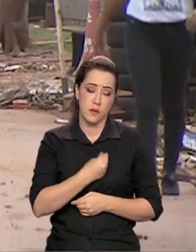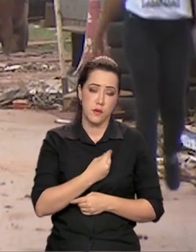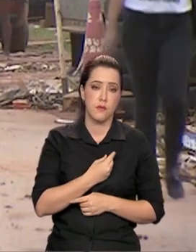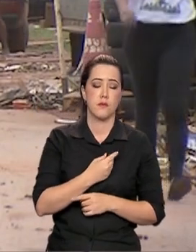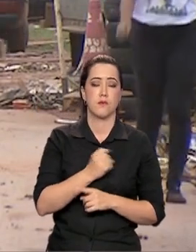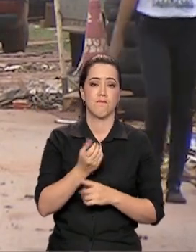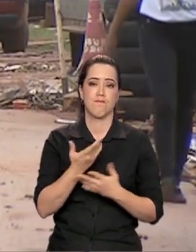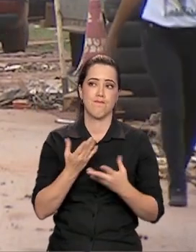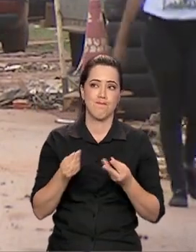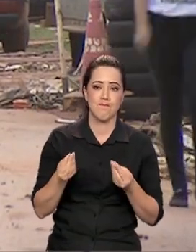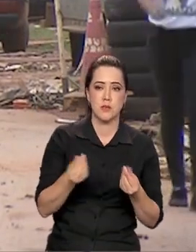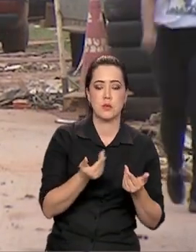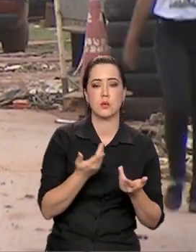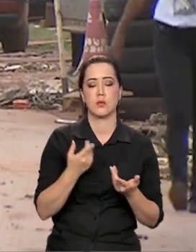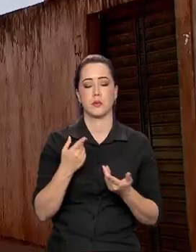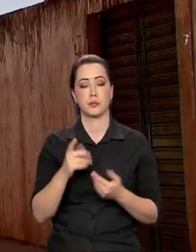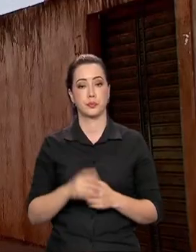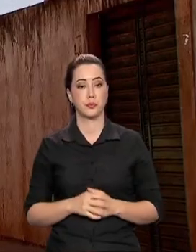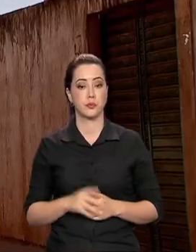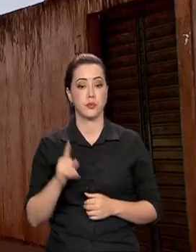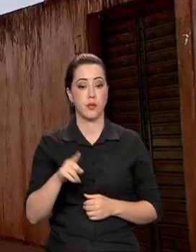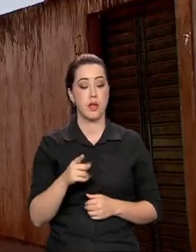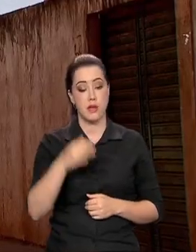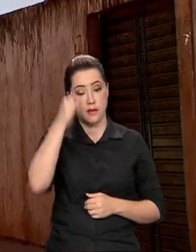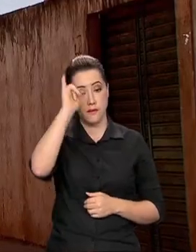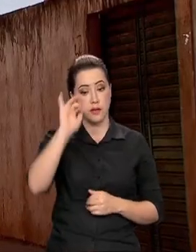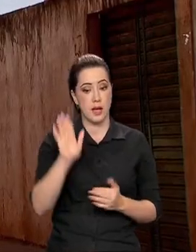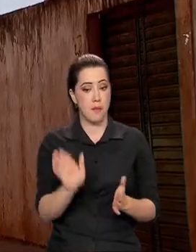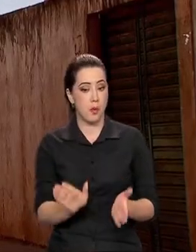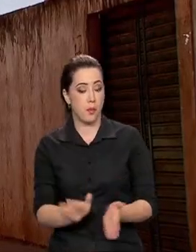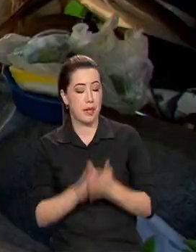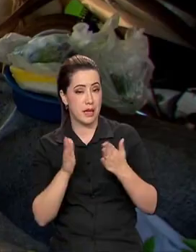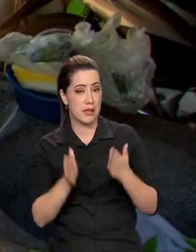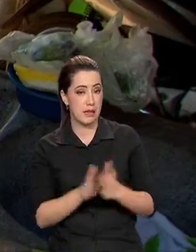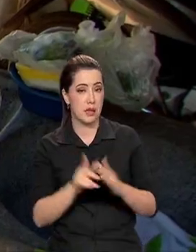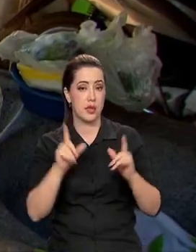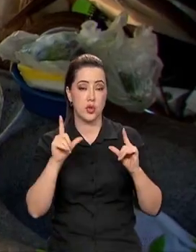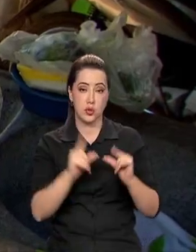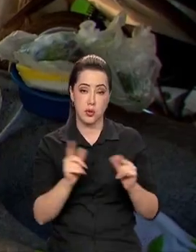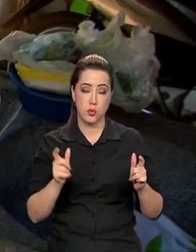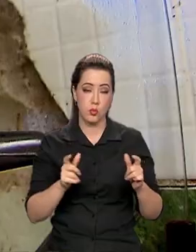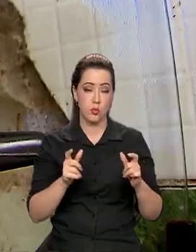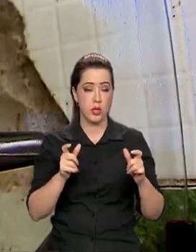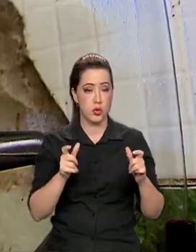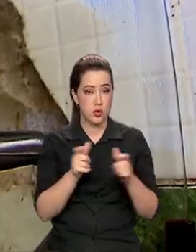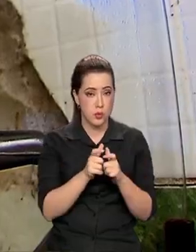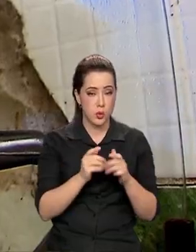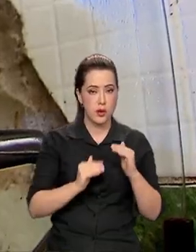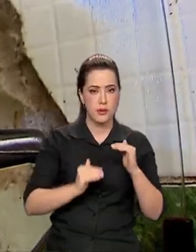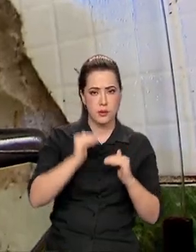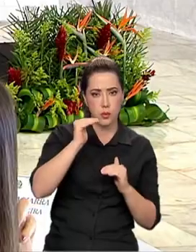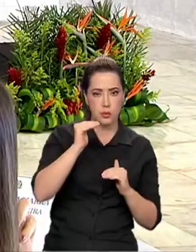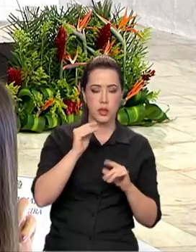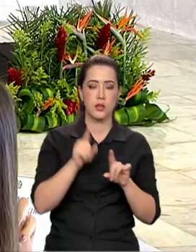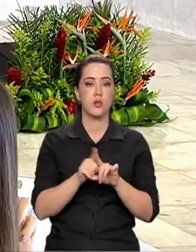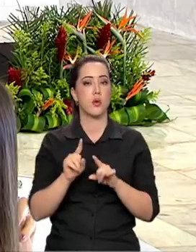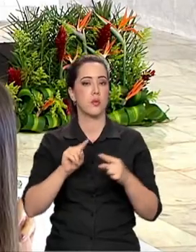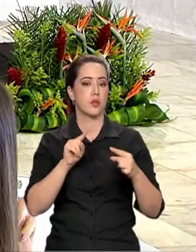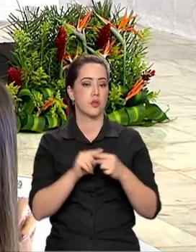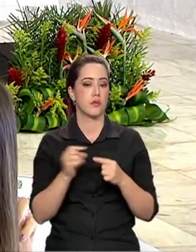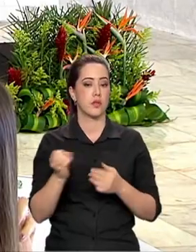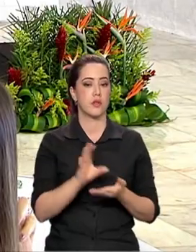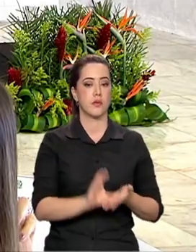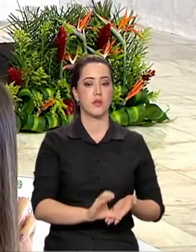Combate à pobreza e à redução das desigualdades são alguns dos objetivos da nova comissão. Com o